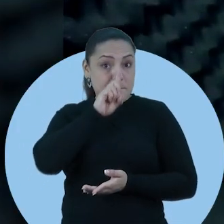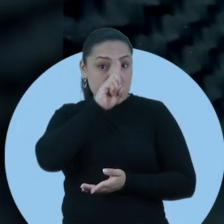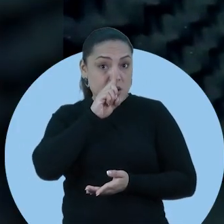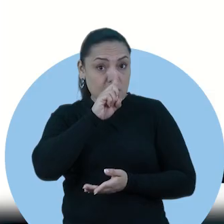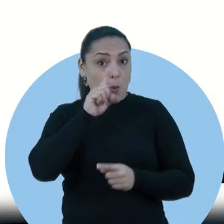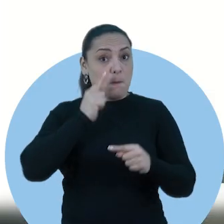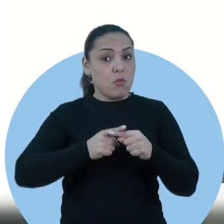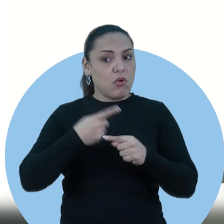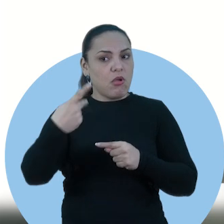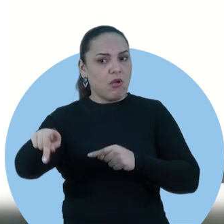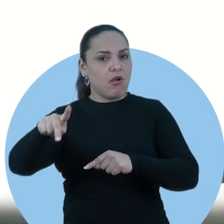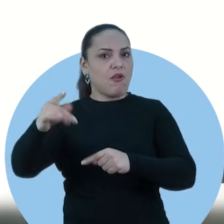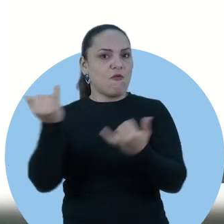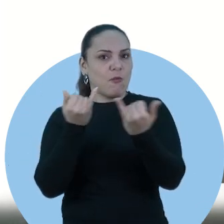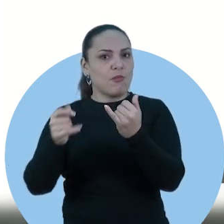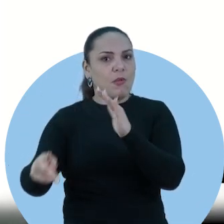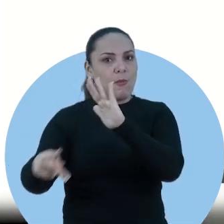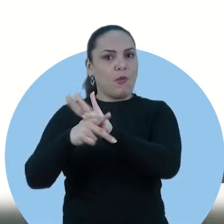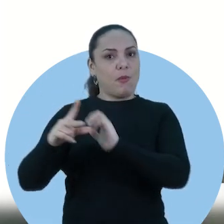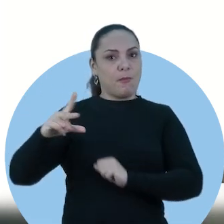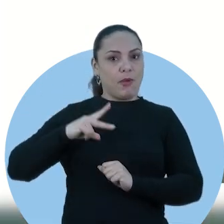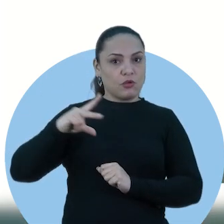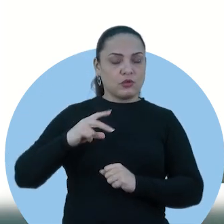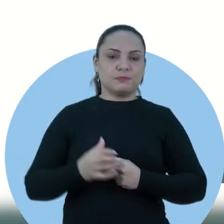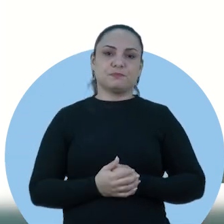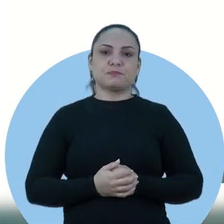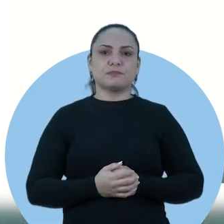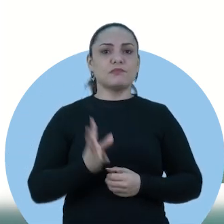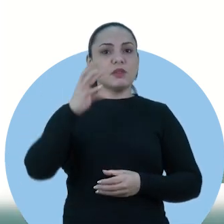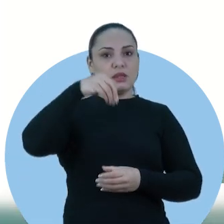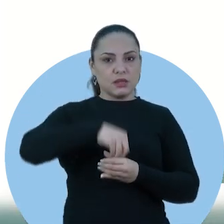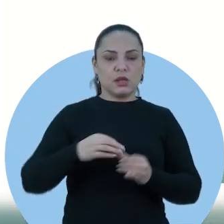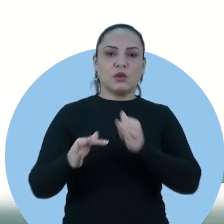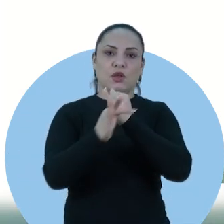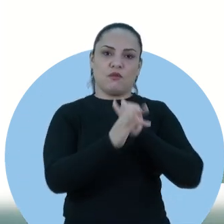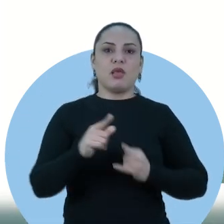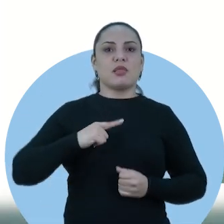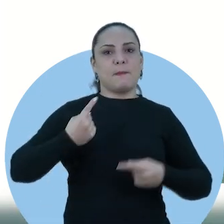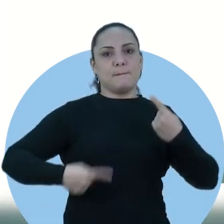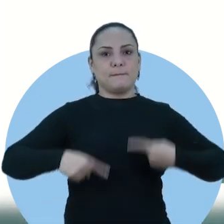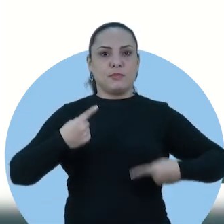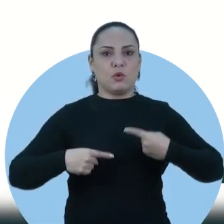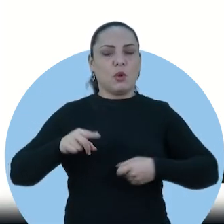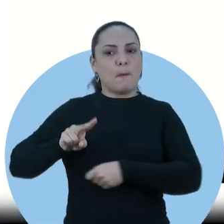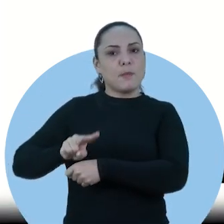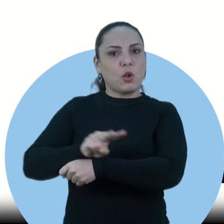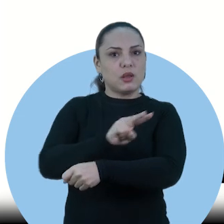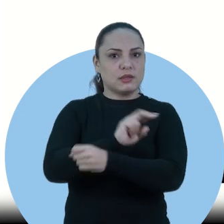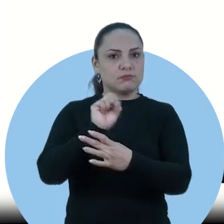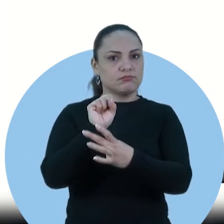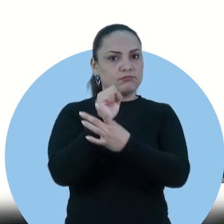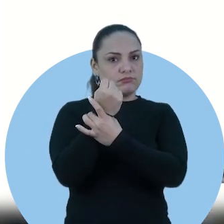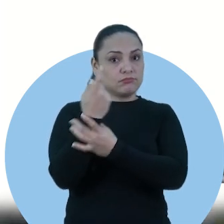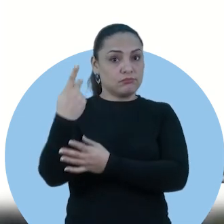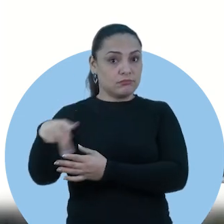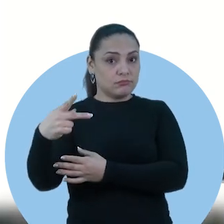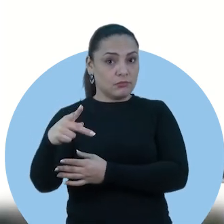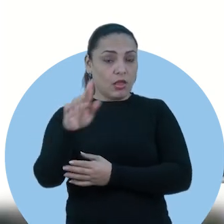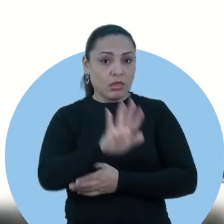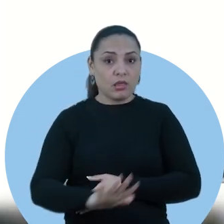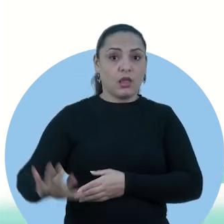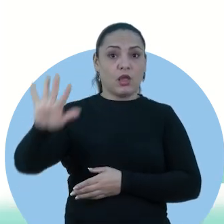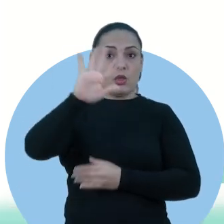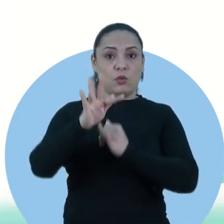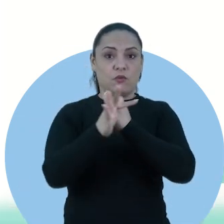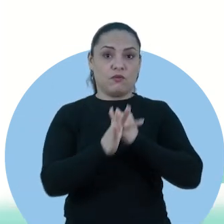atrapamento de dados pessoais. No IFCE já existe a política de proteção de dados pessoais e regulamento útil de dados pessoais no